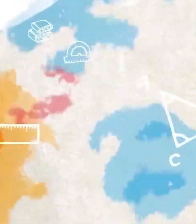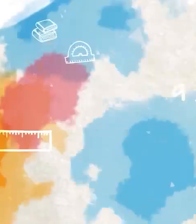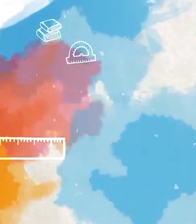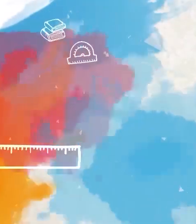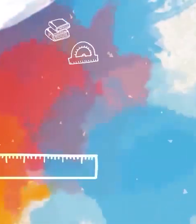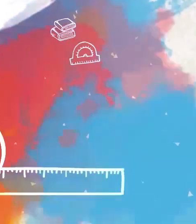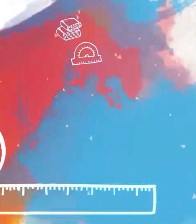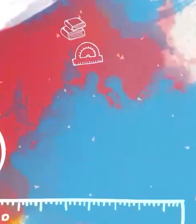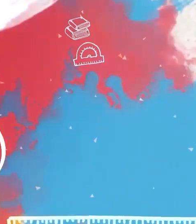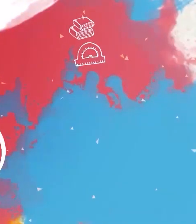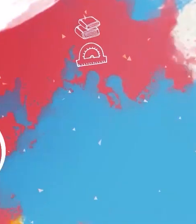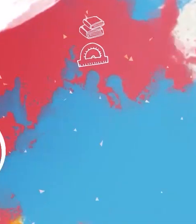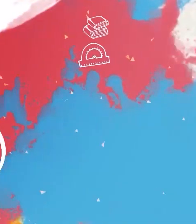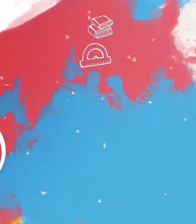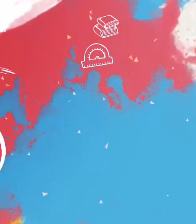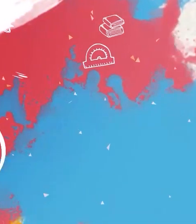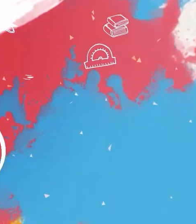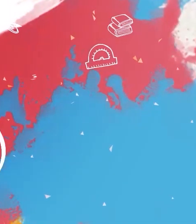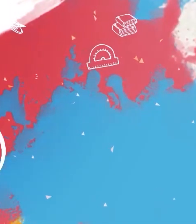Tchau, Tchau,